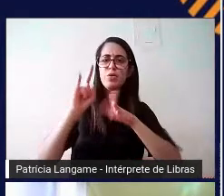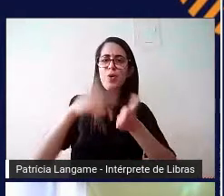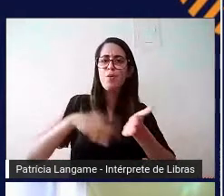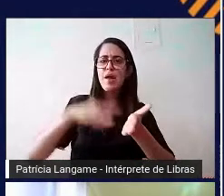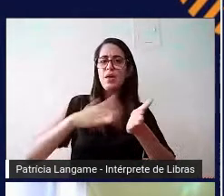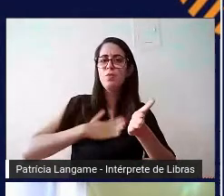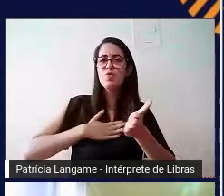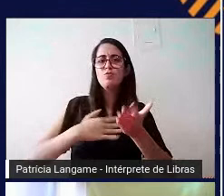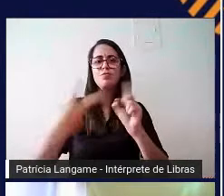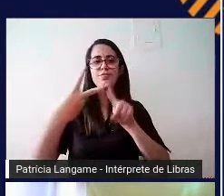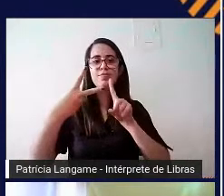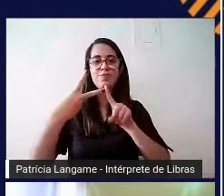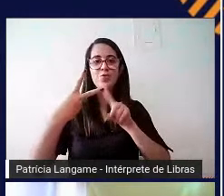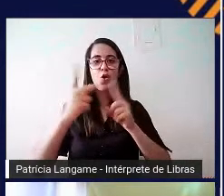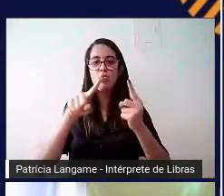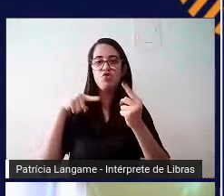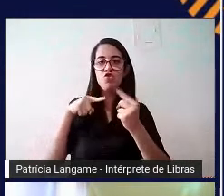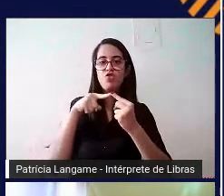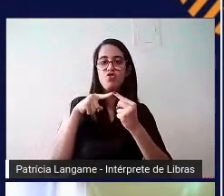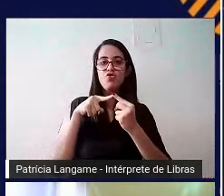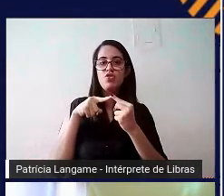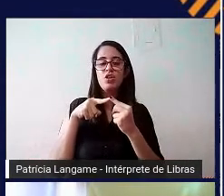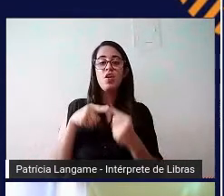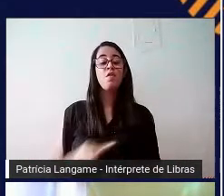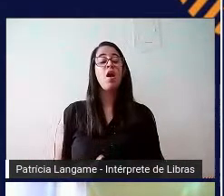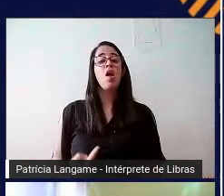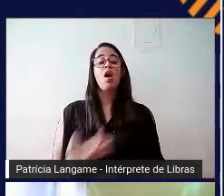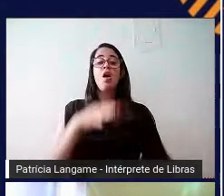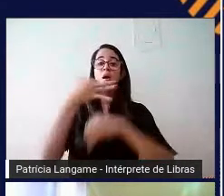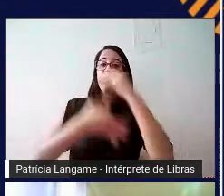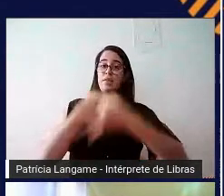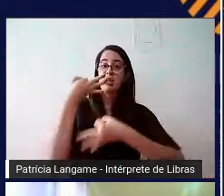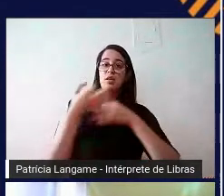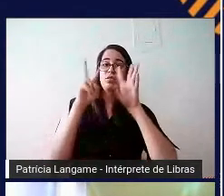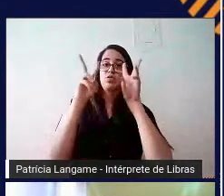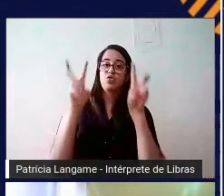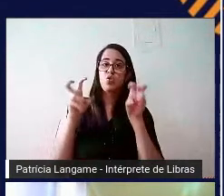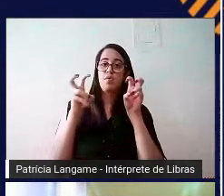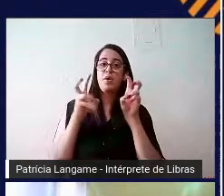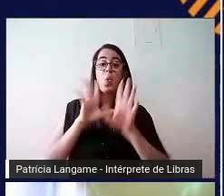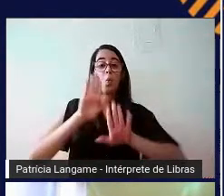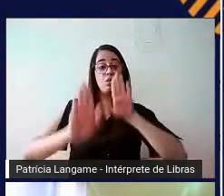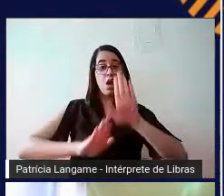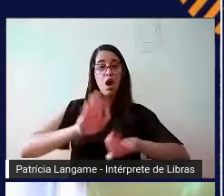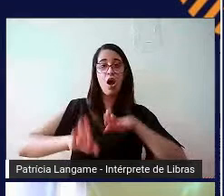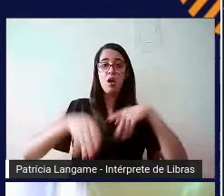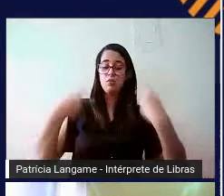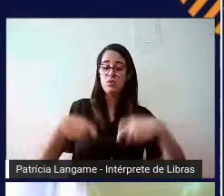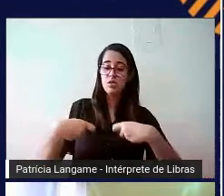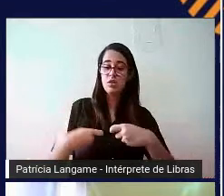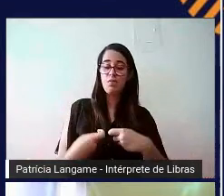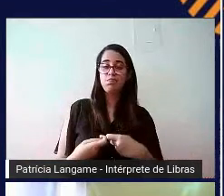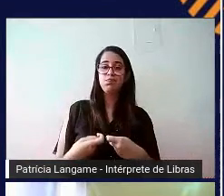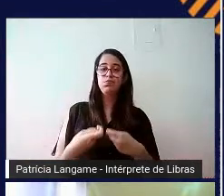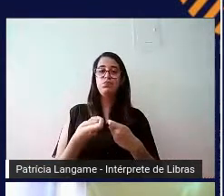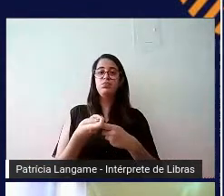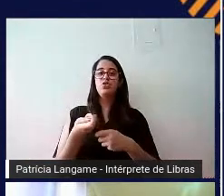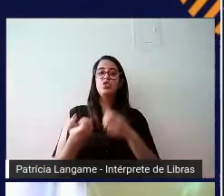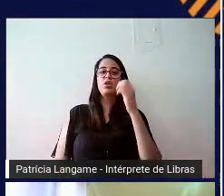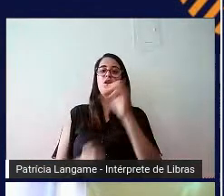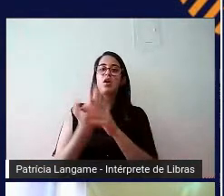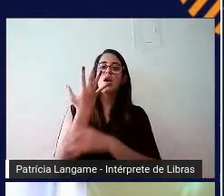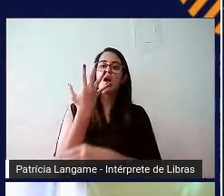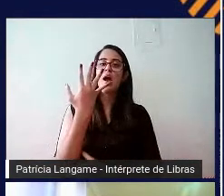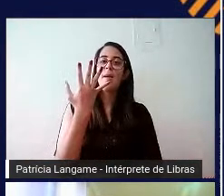segundo objetivo nessa fala é justamente isso, é comentar um pouquinho sobre os cuidados que a gente tem que ter na hora de produzir um material, um material de